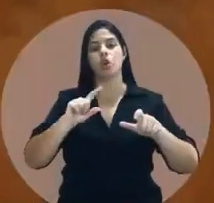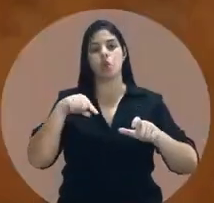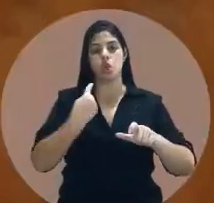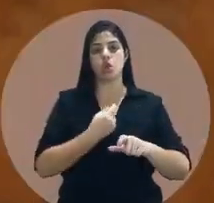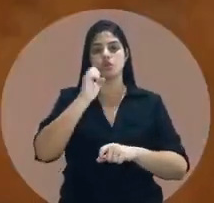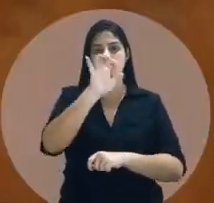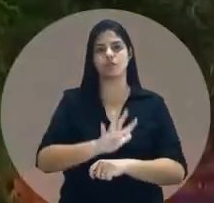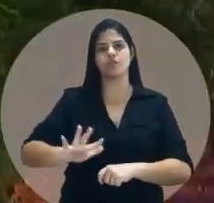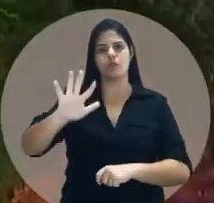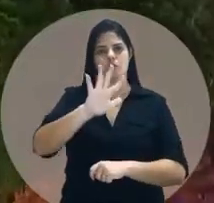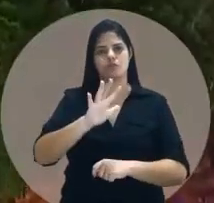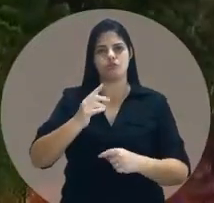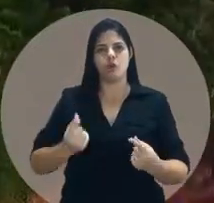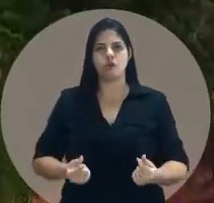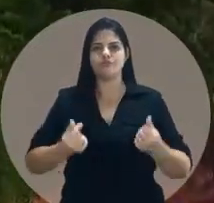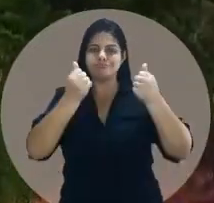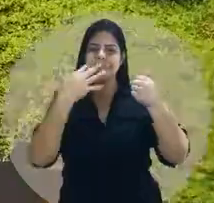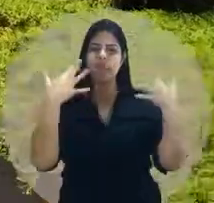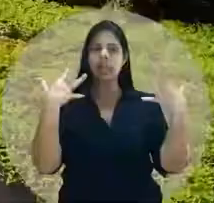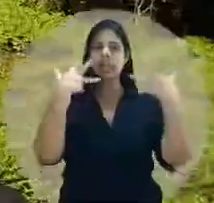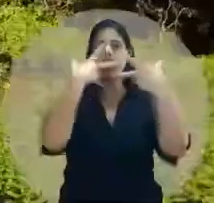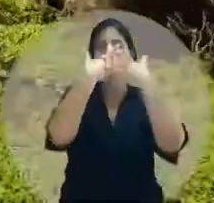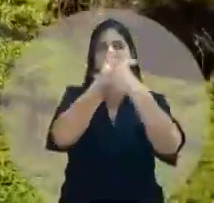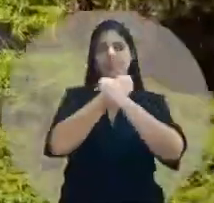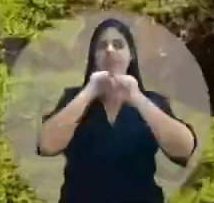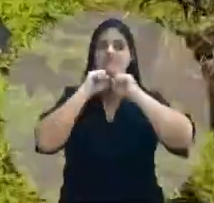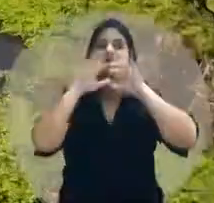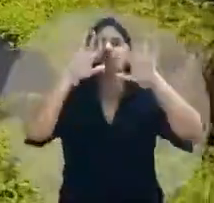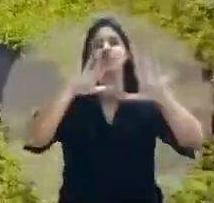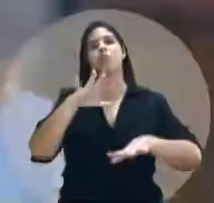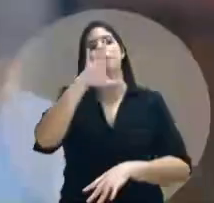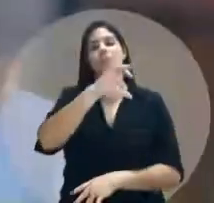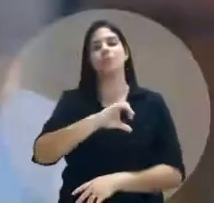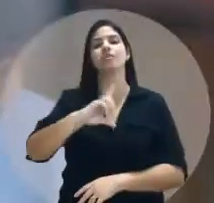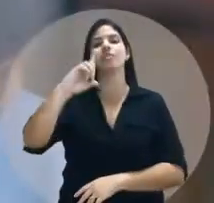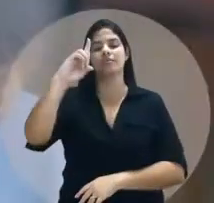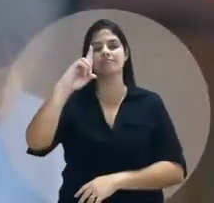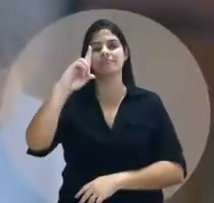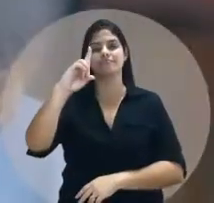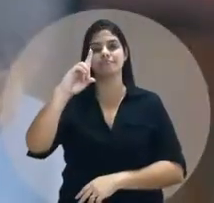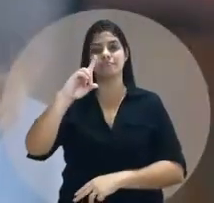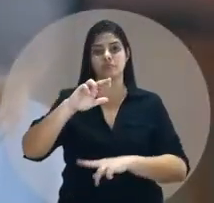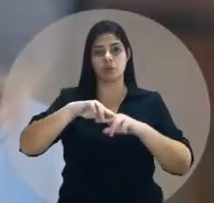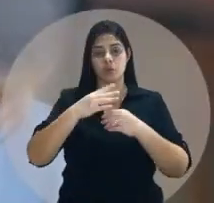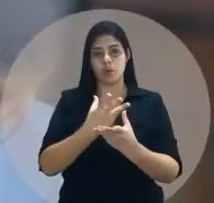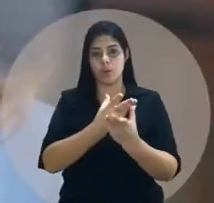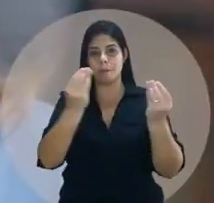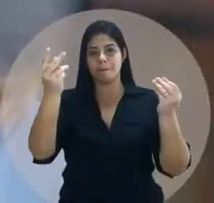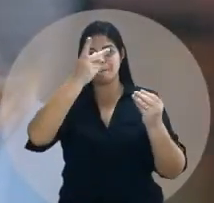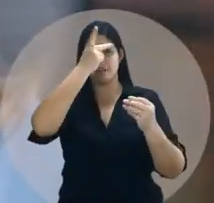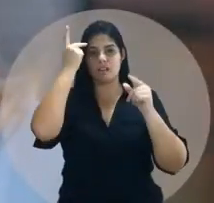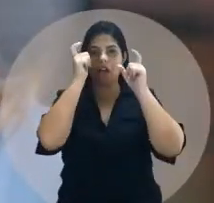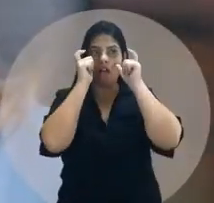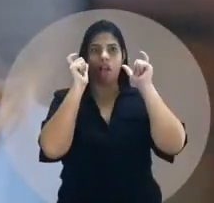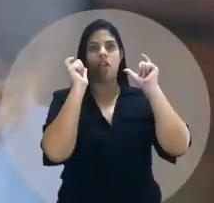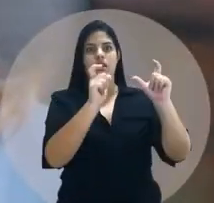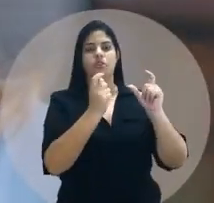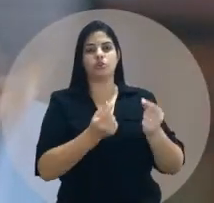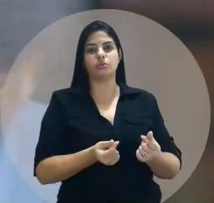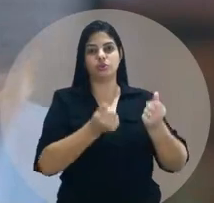E o nosso Estado é tão rico, tão lindo. É abençoado por Deus. Porém, tem tanta gente gananciosa.